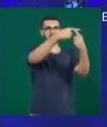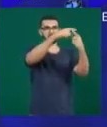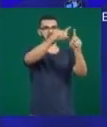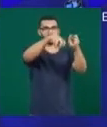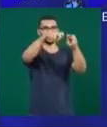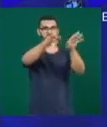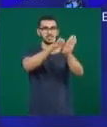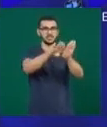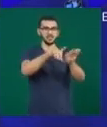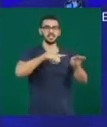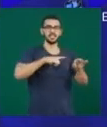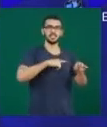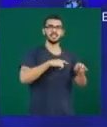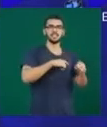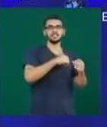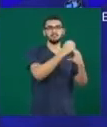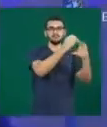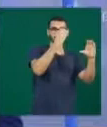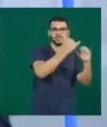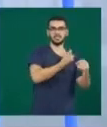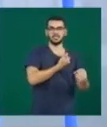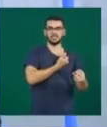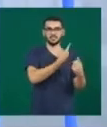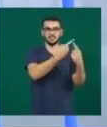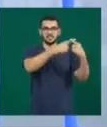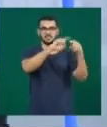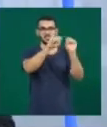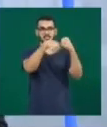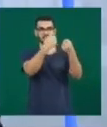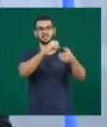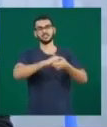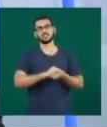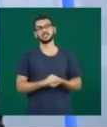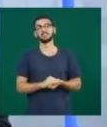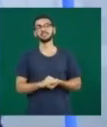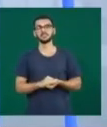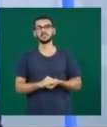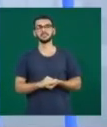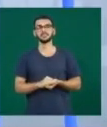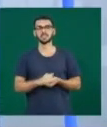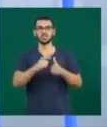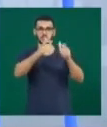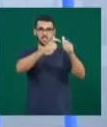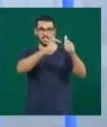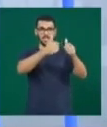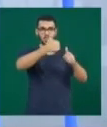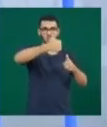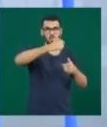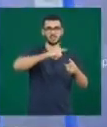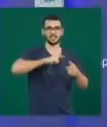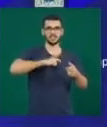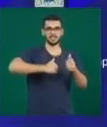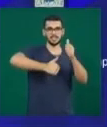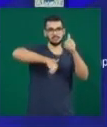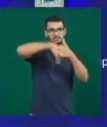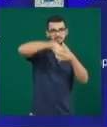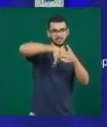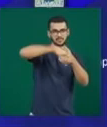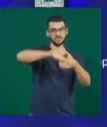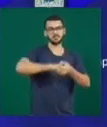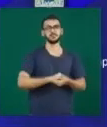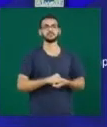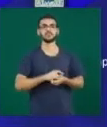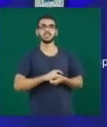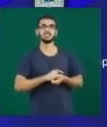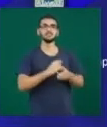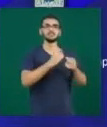entre a Engenharia Pontal e a Educa. No ginásio 1, no campus Educa, rolam jogos de futsal. A Atlética do